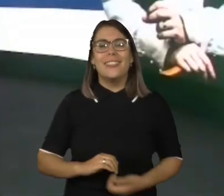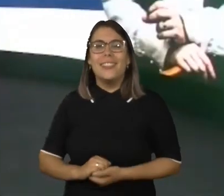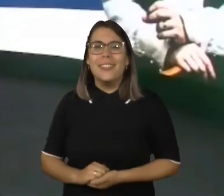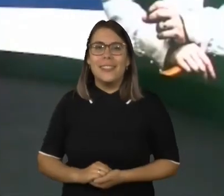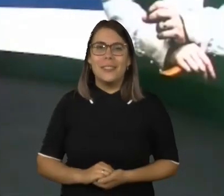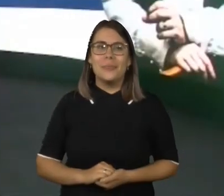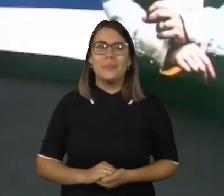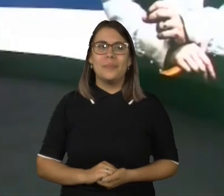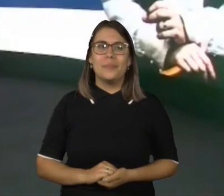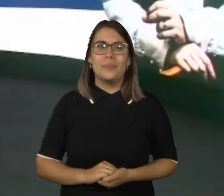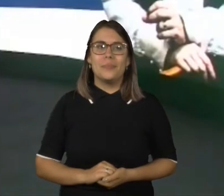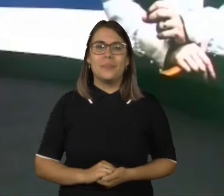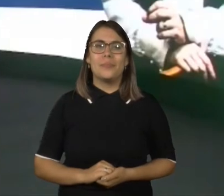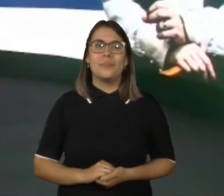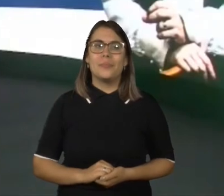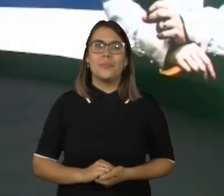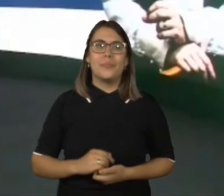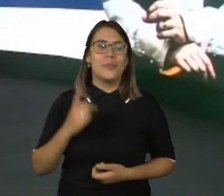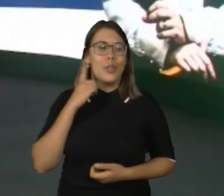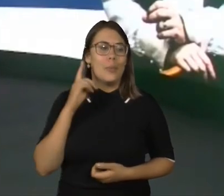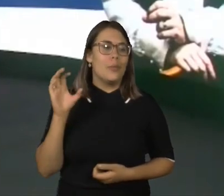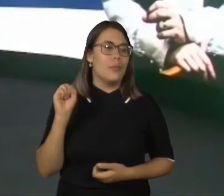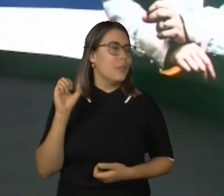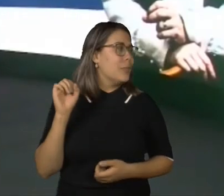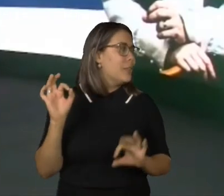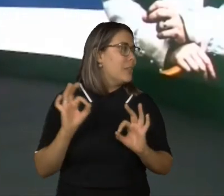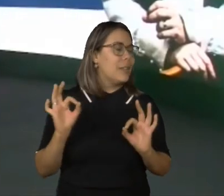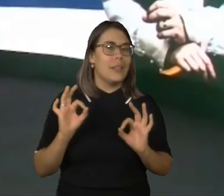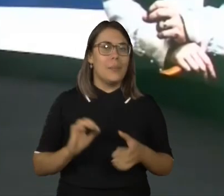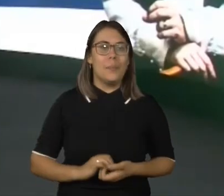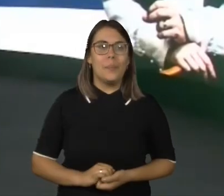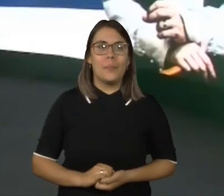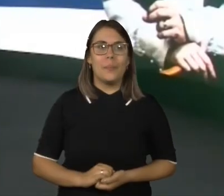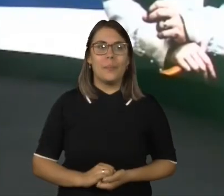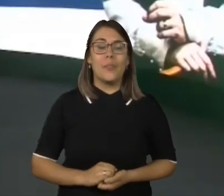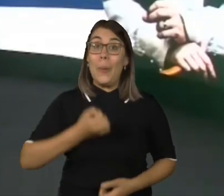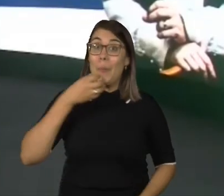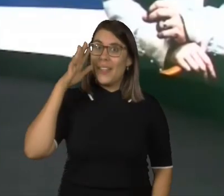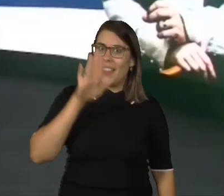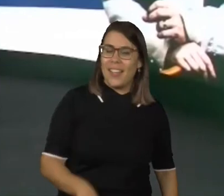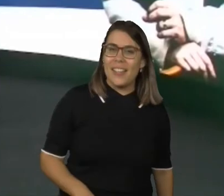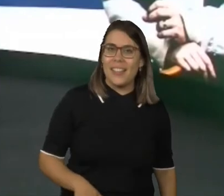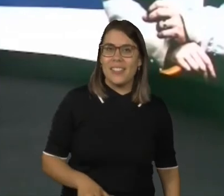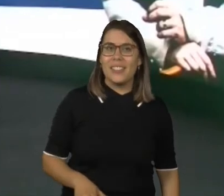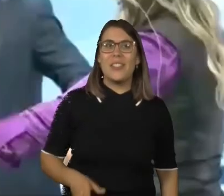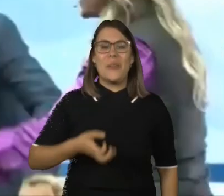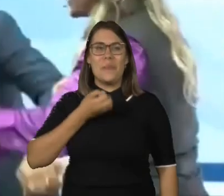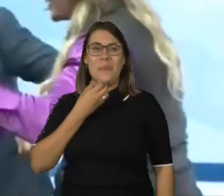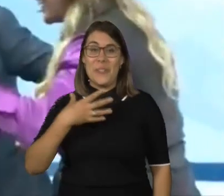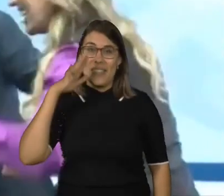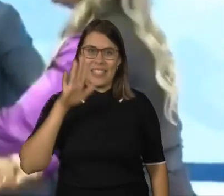Vamos fazer um evento maravilhoso, pessoal. Rei. Boa tarde. Boa tarde.